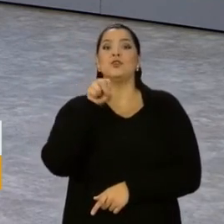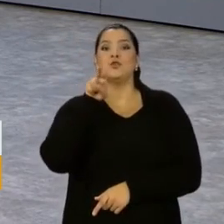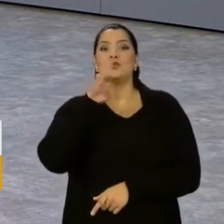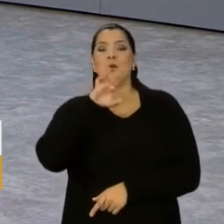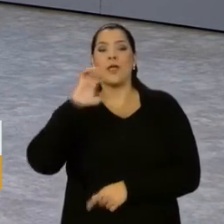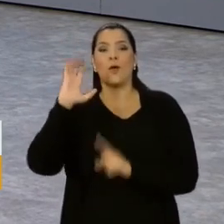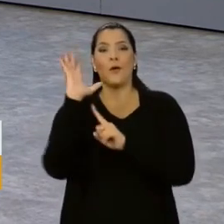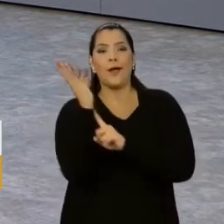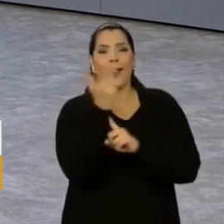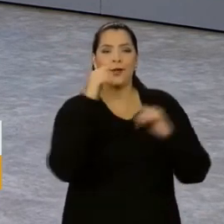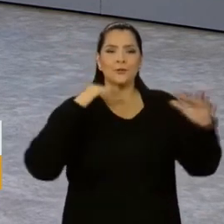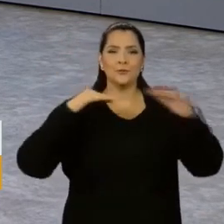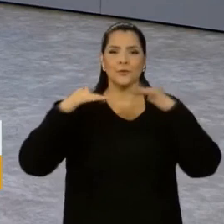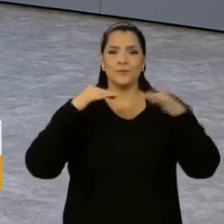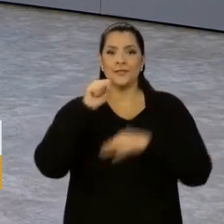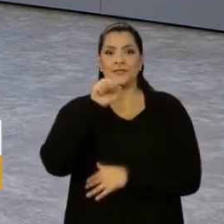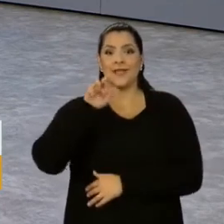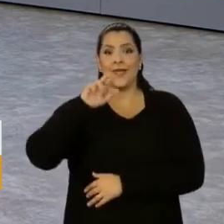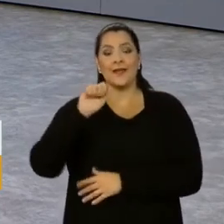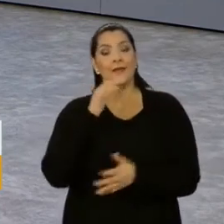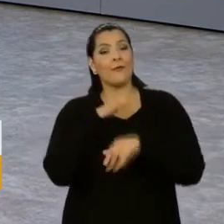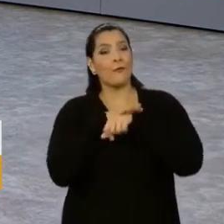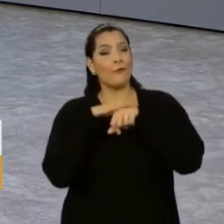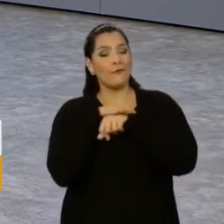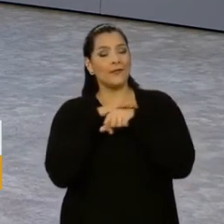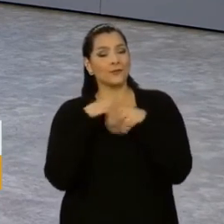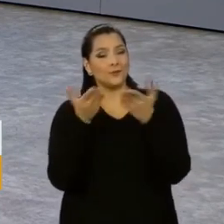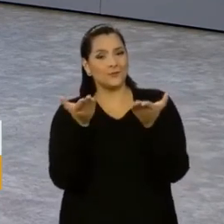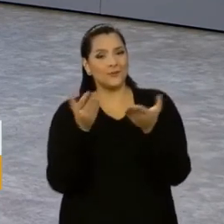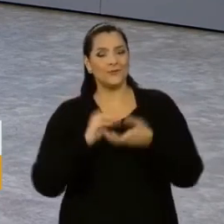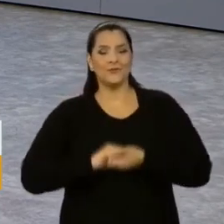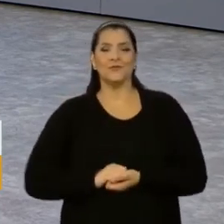e Movimento. Sara Kines conversou com a artista.